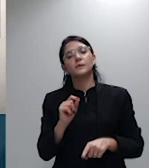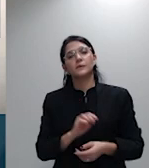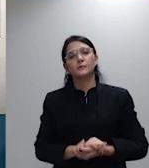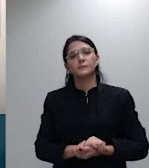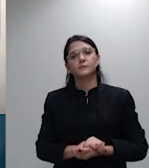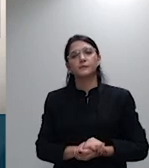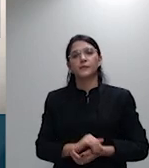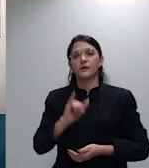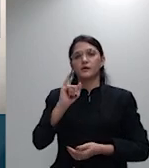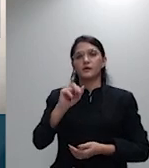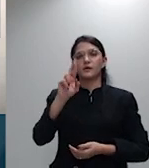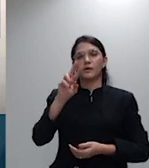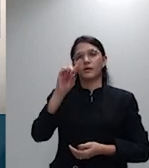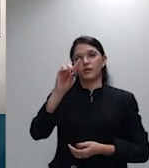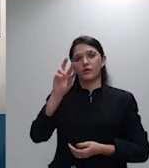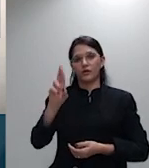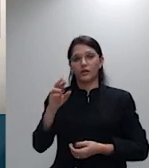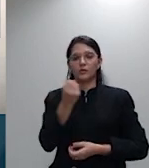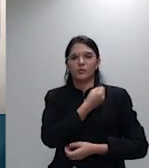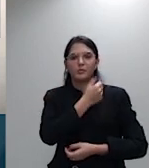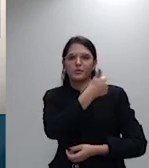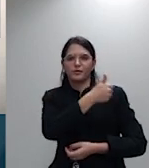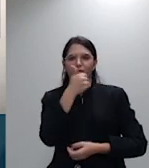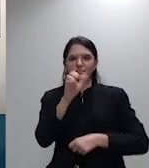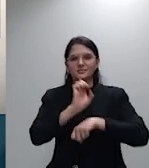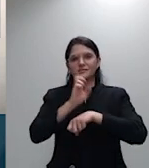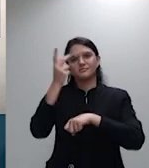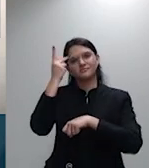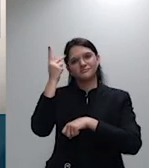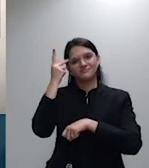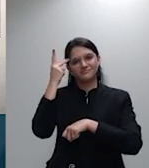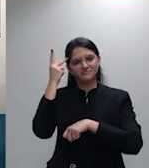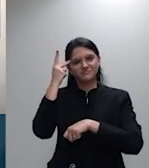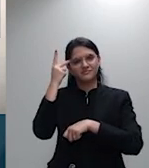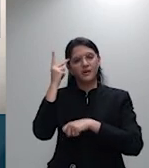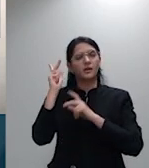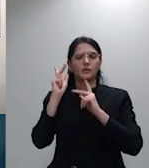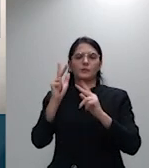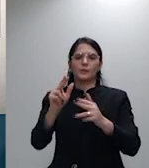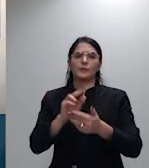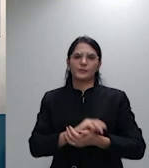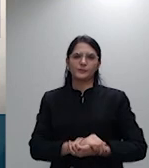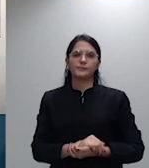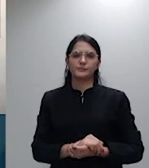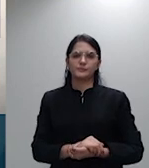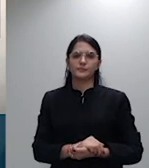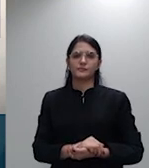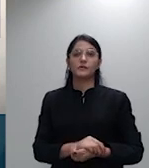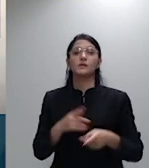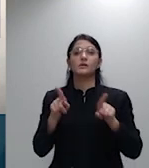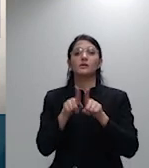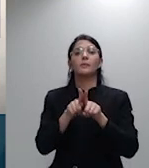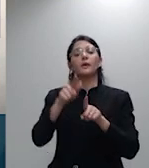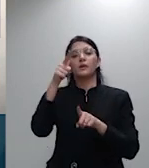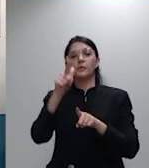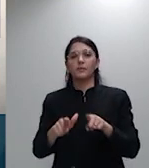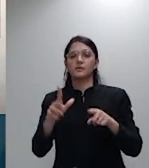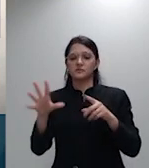11 de São Paulo na mesma linha além disso gostaria de trazer alguns pontos de reforço primeiro